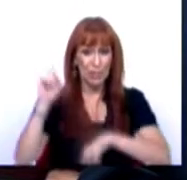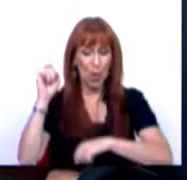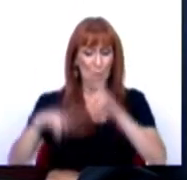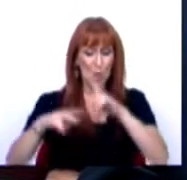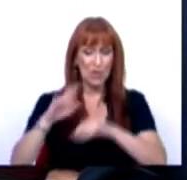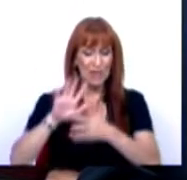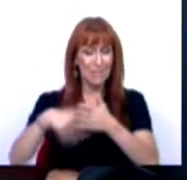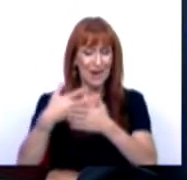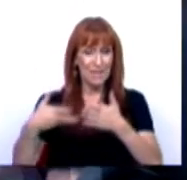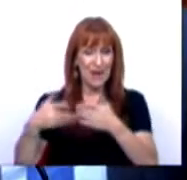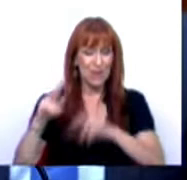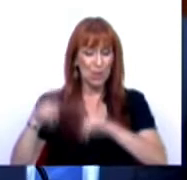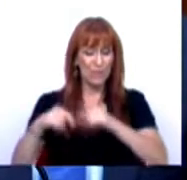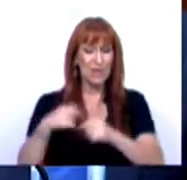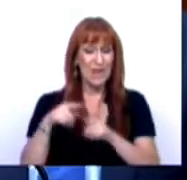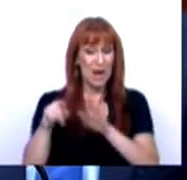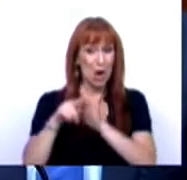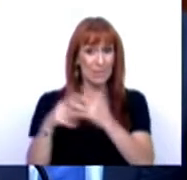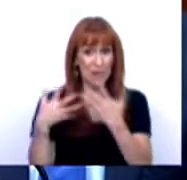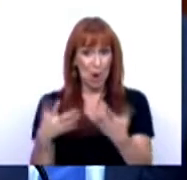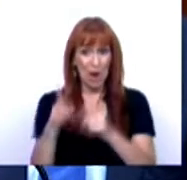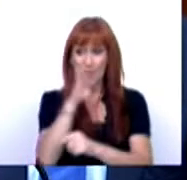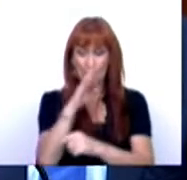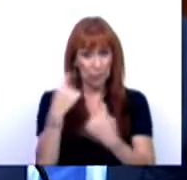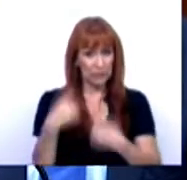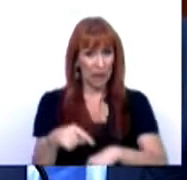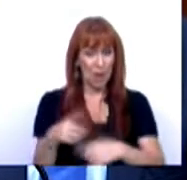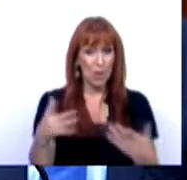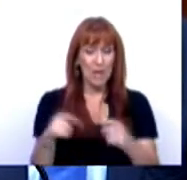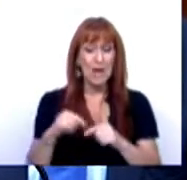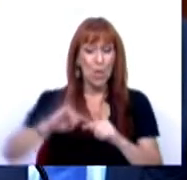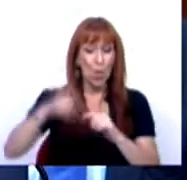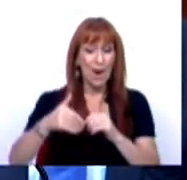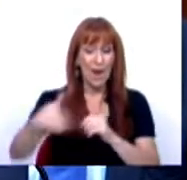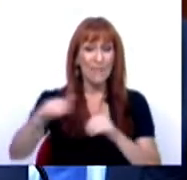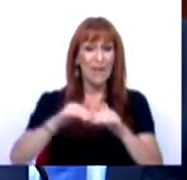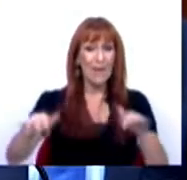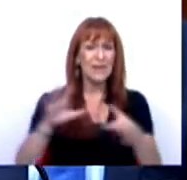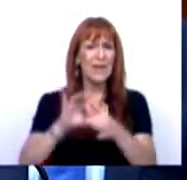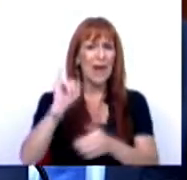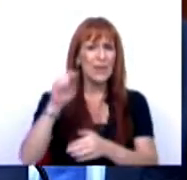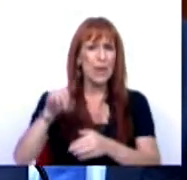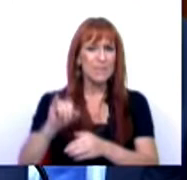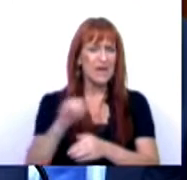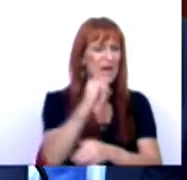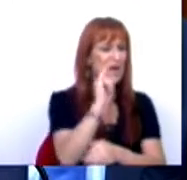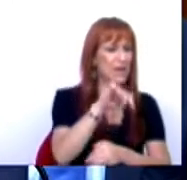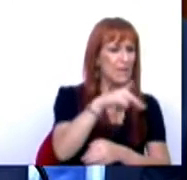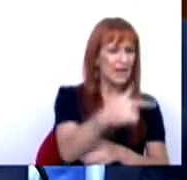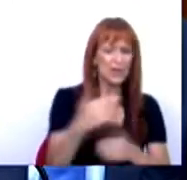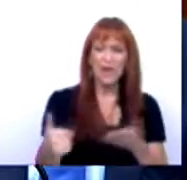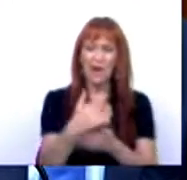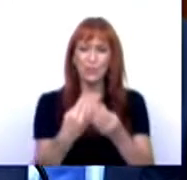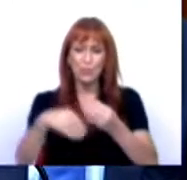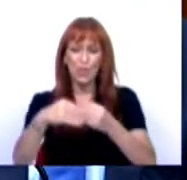e o planeamento fiscal e que estas normas estão agora em implicação e que no próximo ano, na parte que toca ao IMI e ao EMT, saberemos a receita